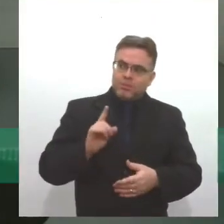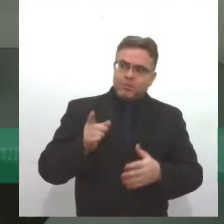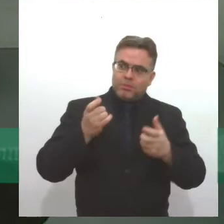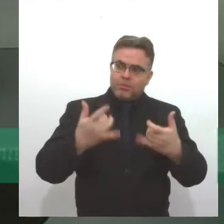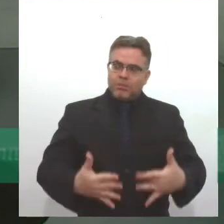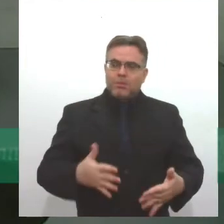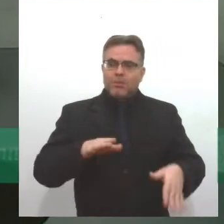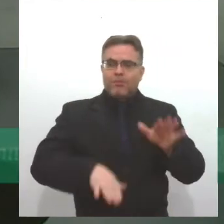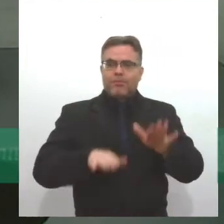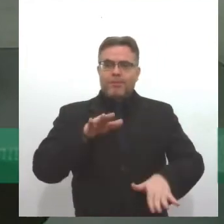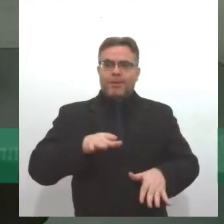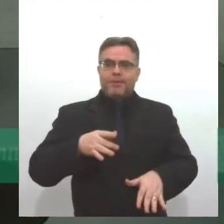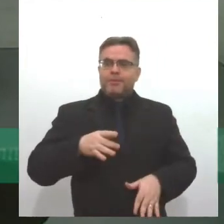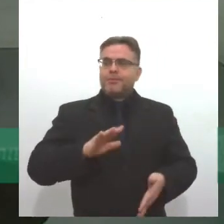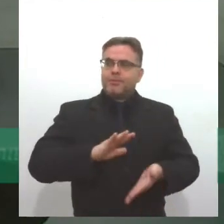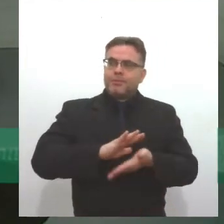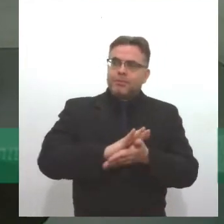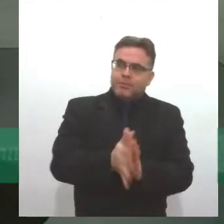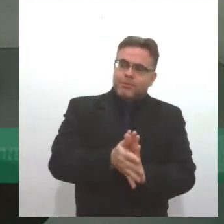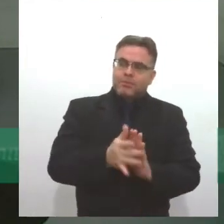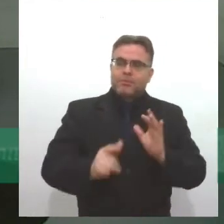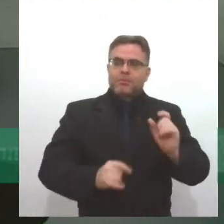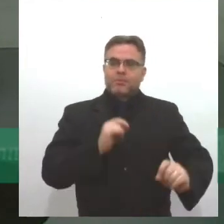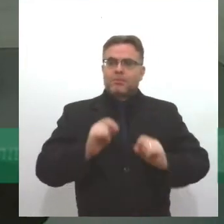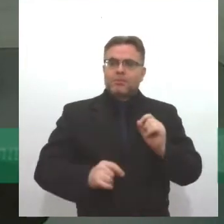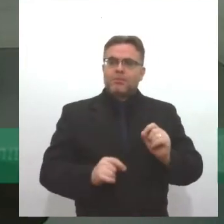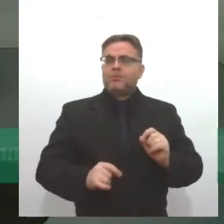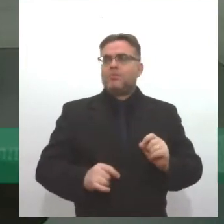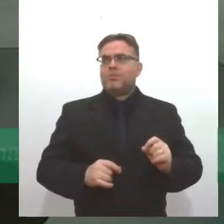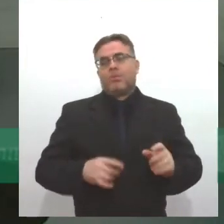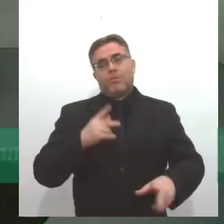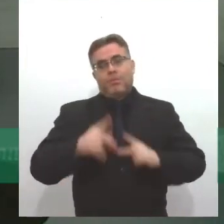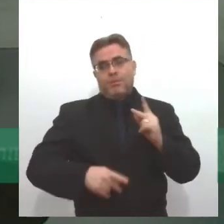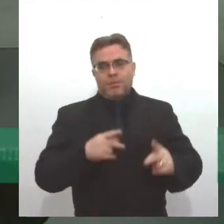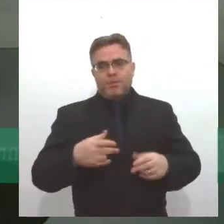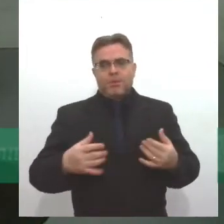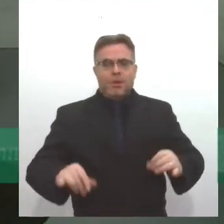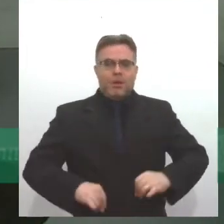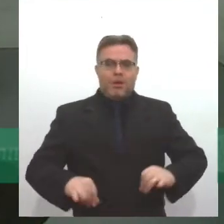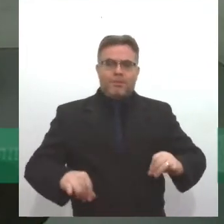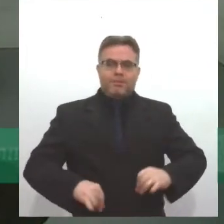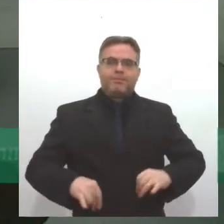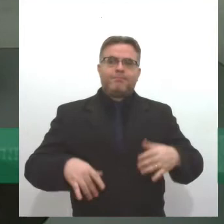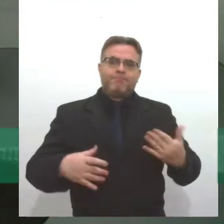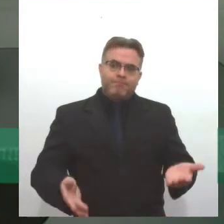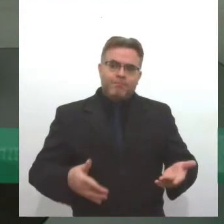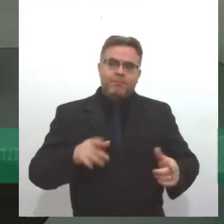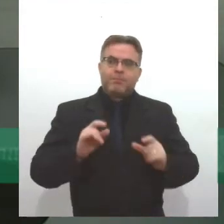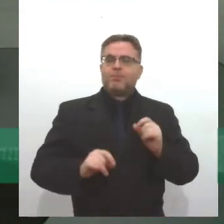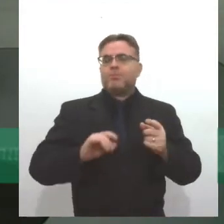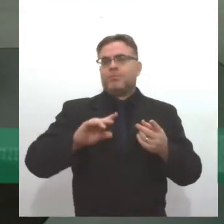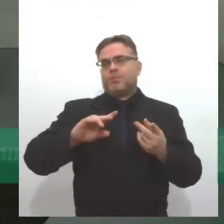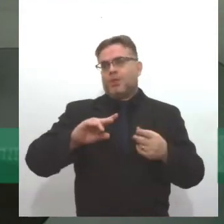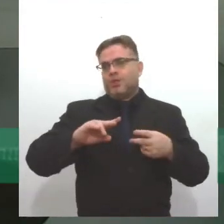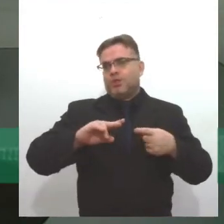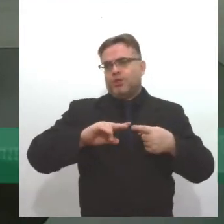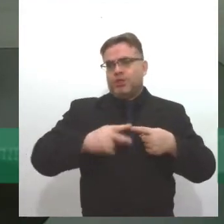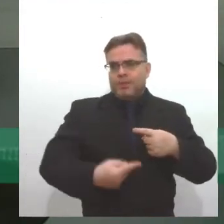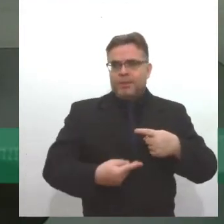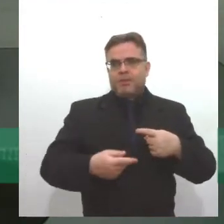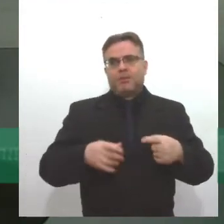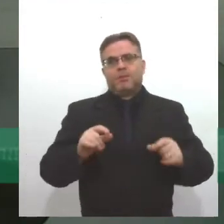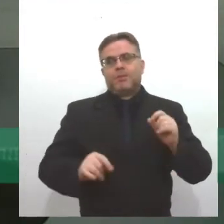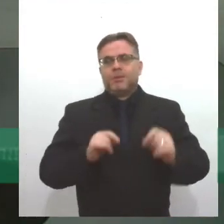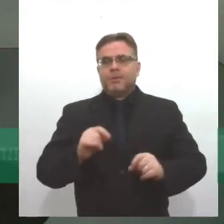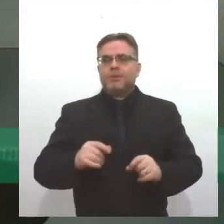muitas vezes, tem um preconceito e aí a população cigana é estigmatizada, que é o que se dizem